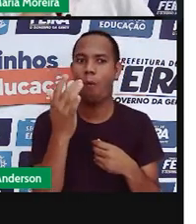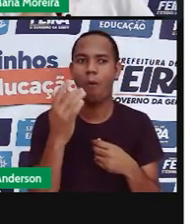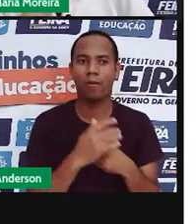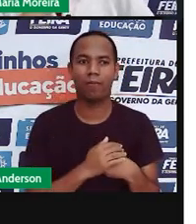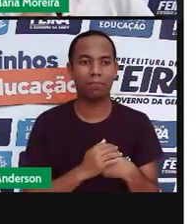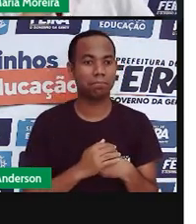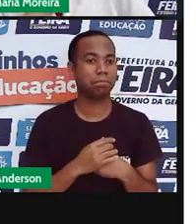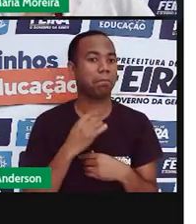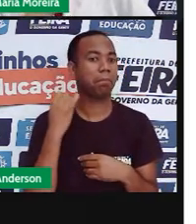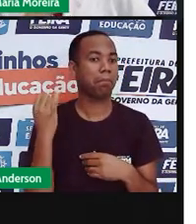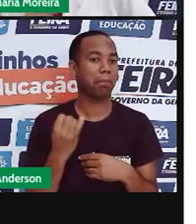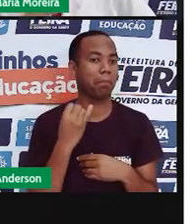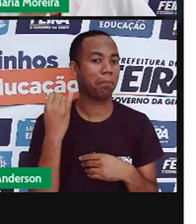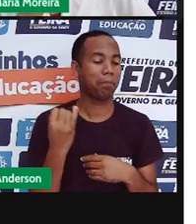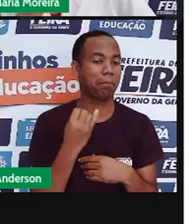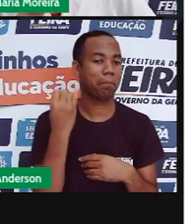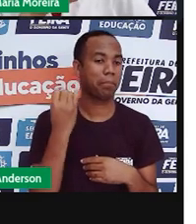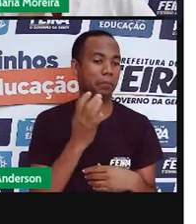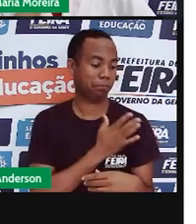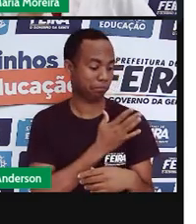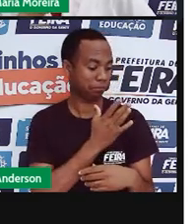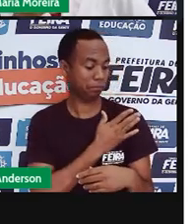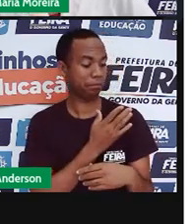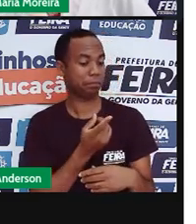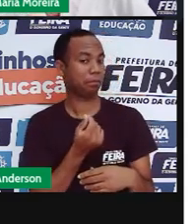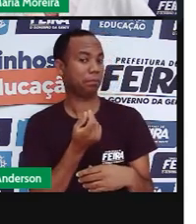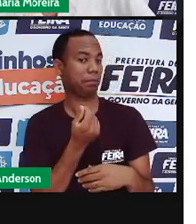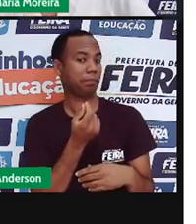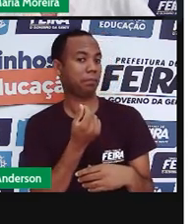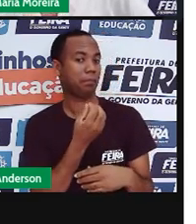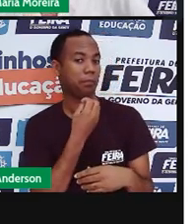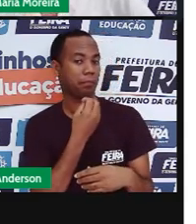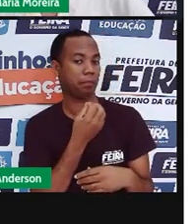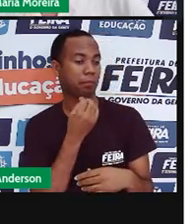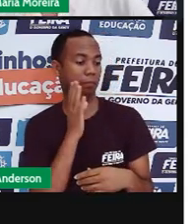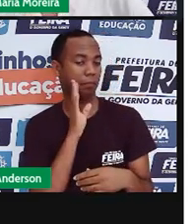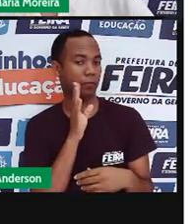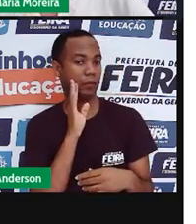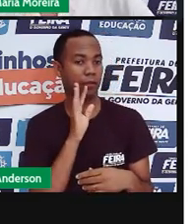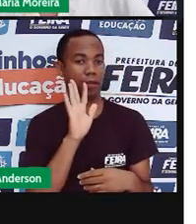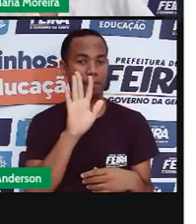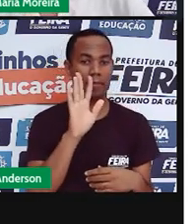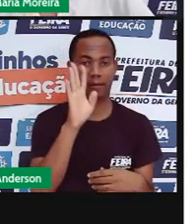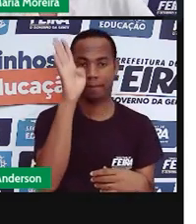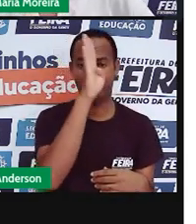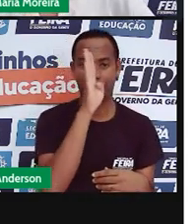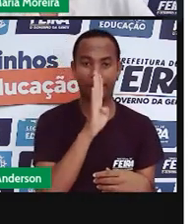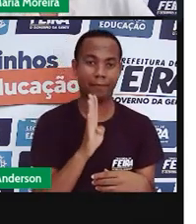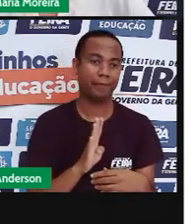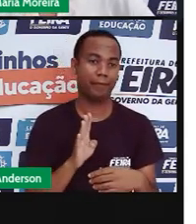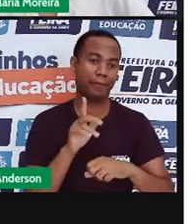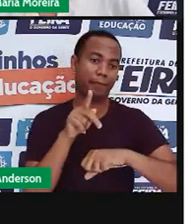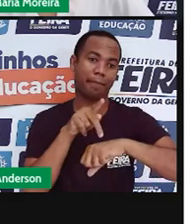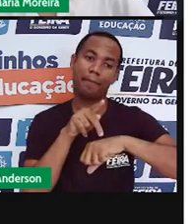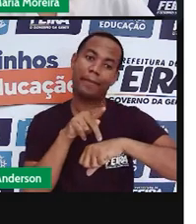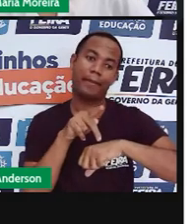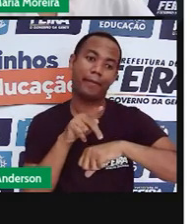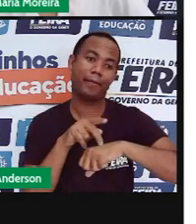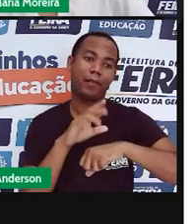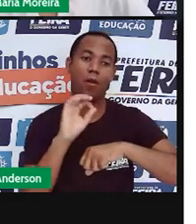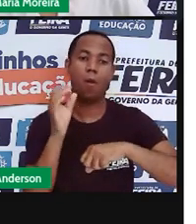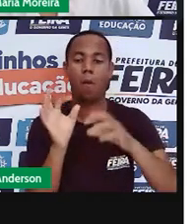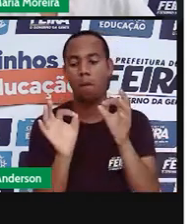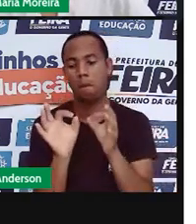pepita de ouro, né? Com pedras preciosas, mafim. Já no Brasil, costuma ser jogado com pedrinhas, sementes e outras